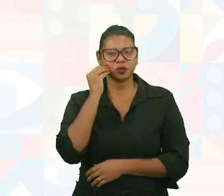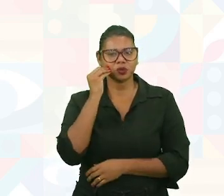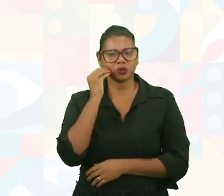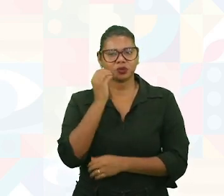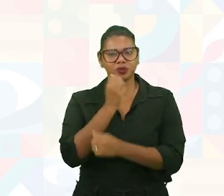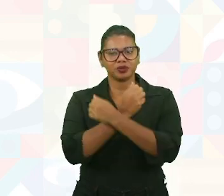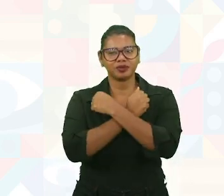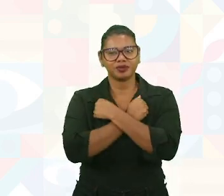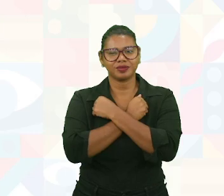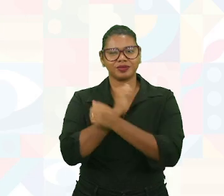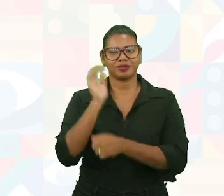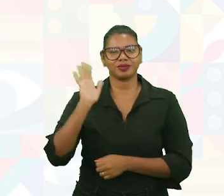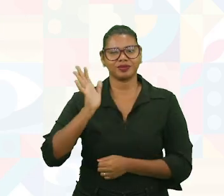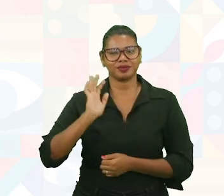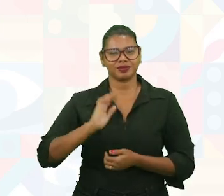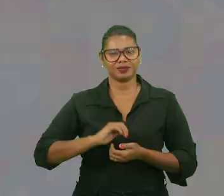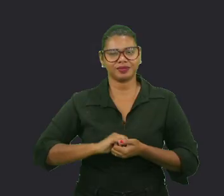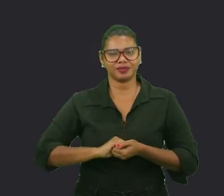um abraço e até a próxima.